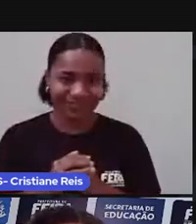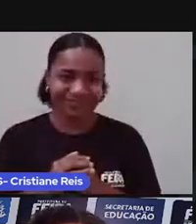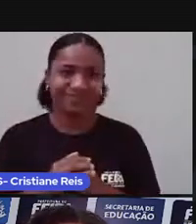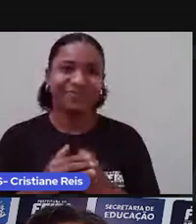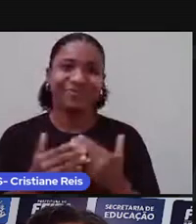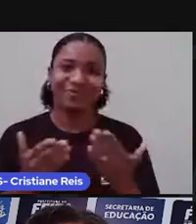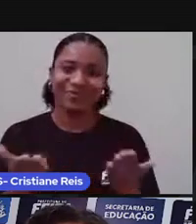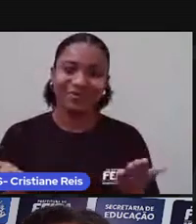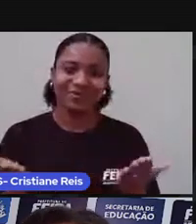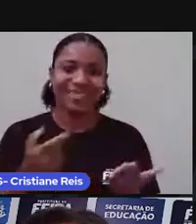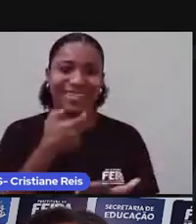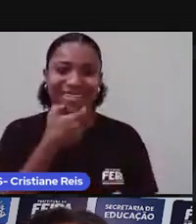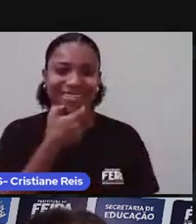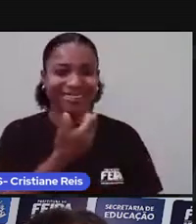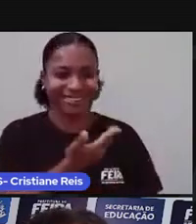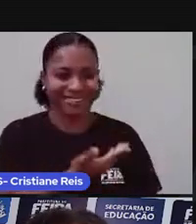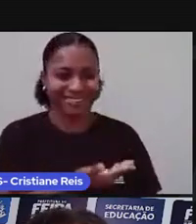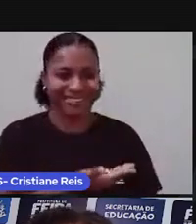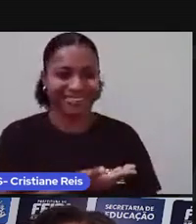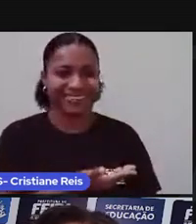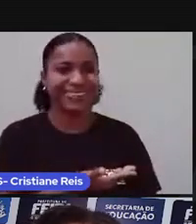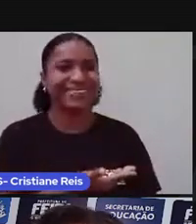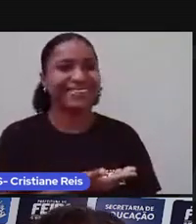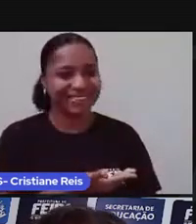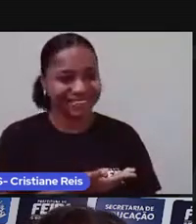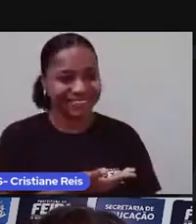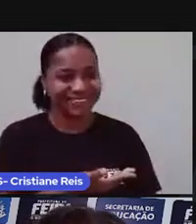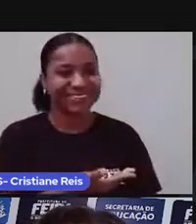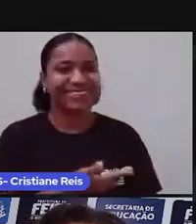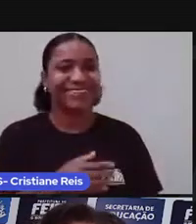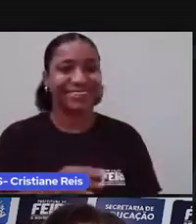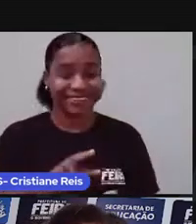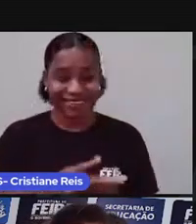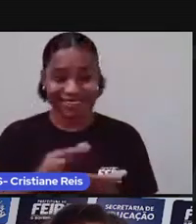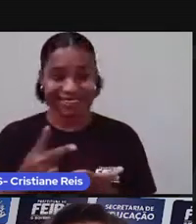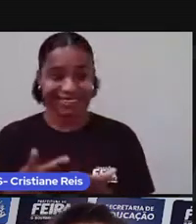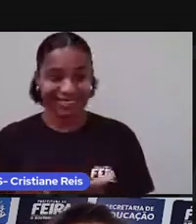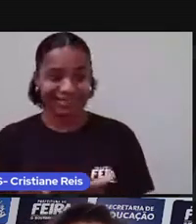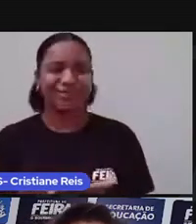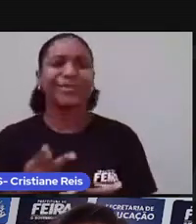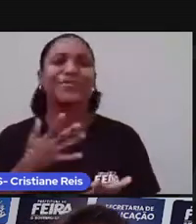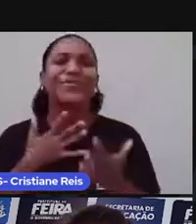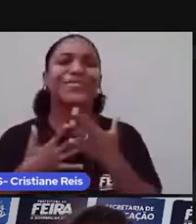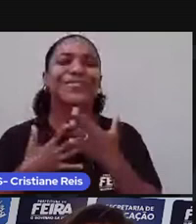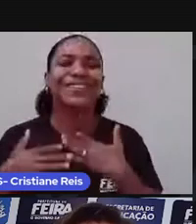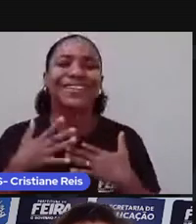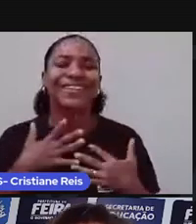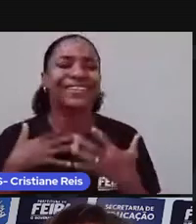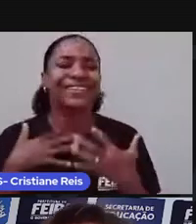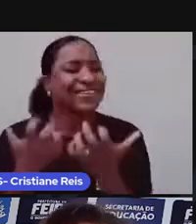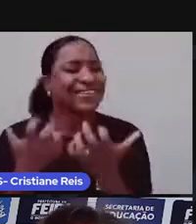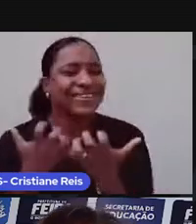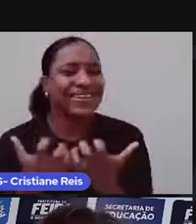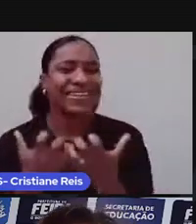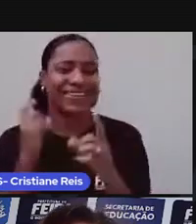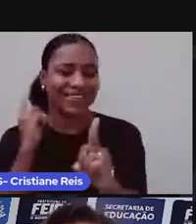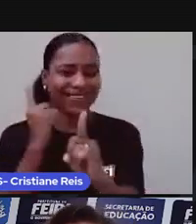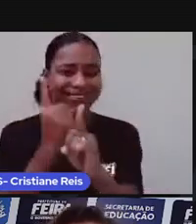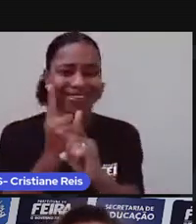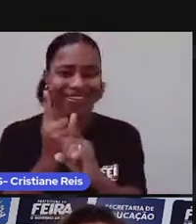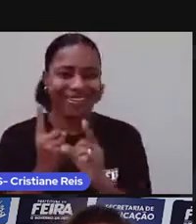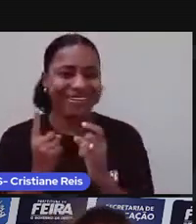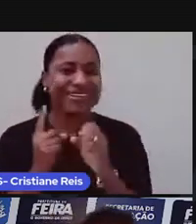I see you next class. Eu espero ansiosamente vê-los na próxima aula.